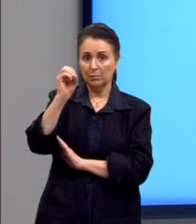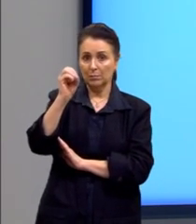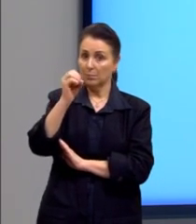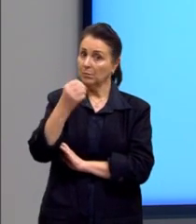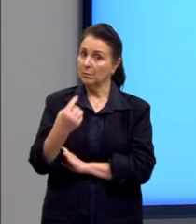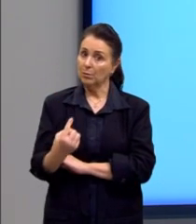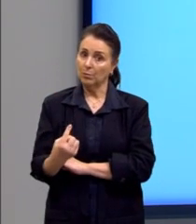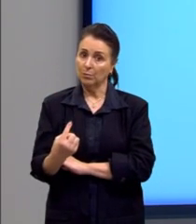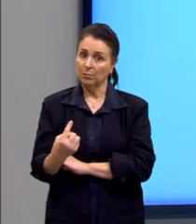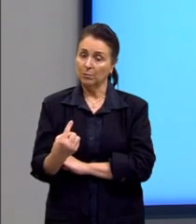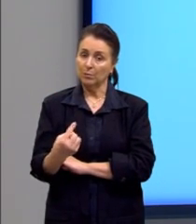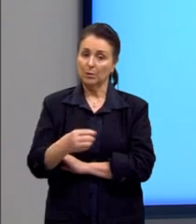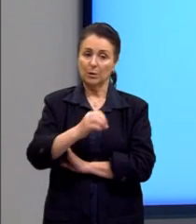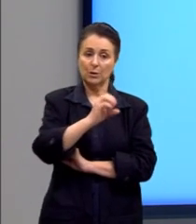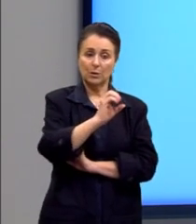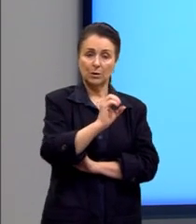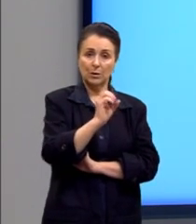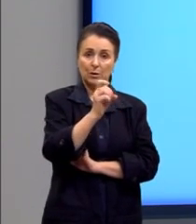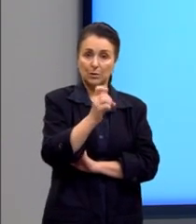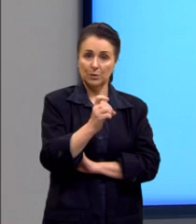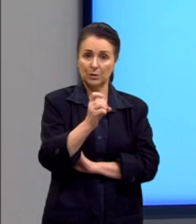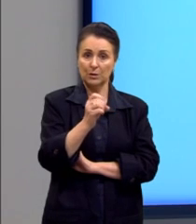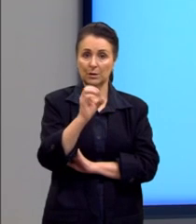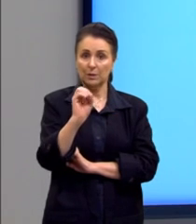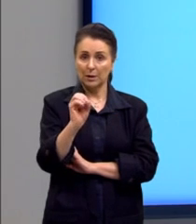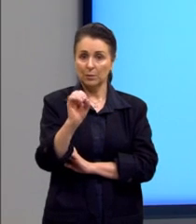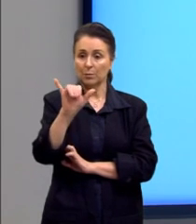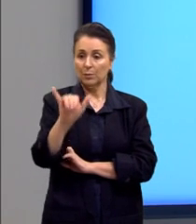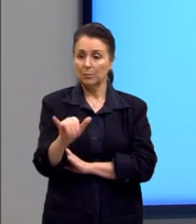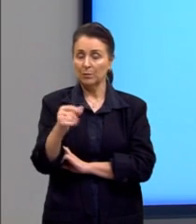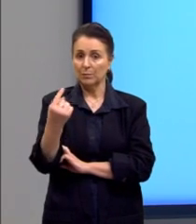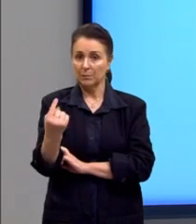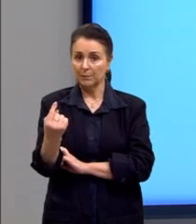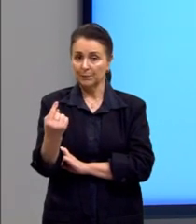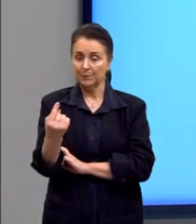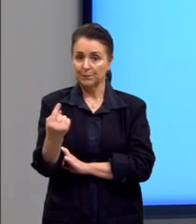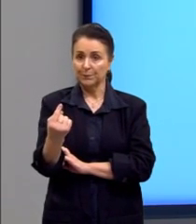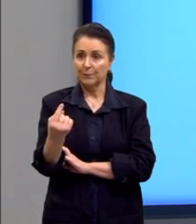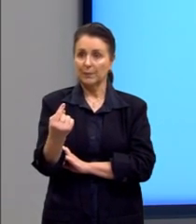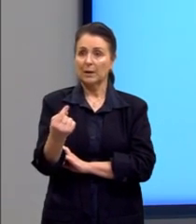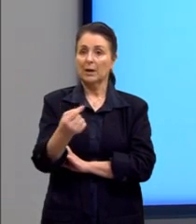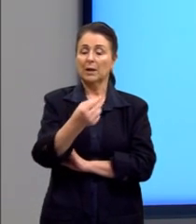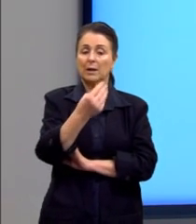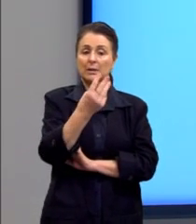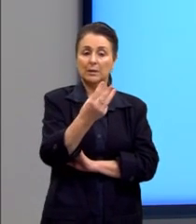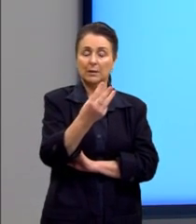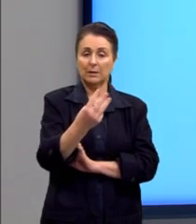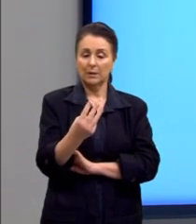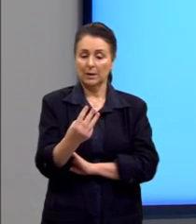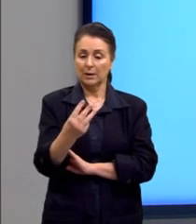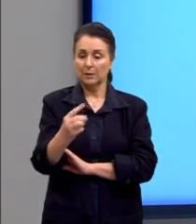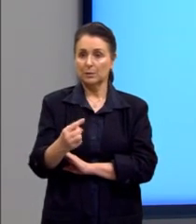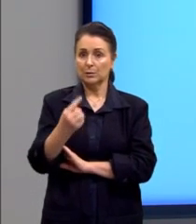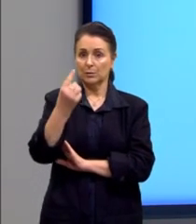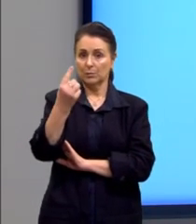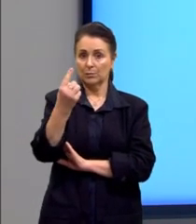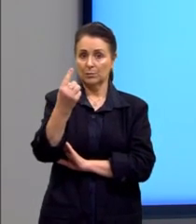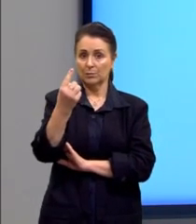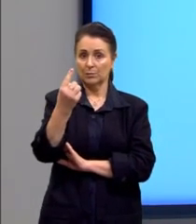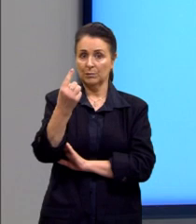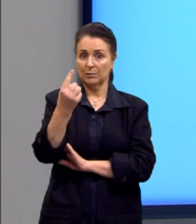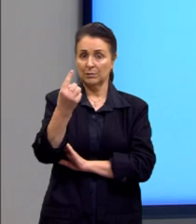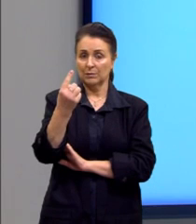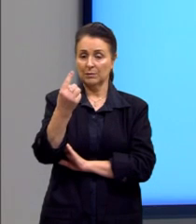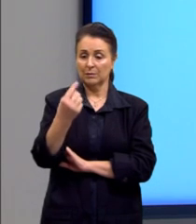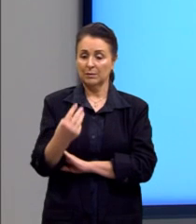Então, quando x é 0, o y é 1. Se nós considerarmos 3 elevado a 1, 3 elevado a